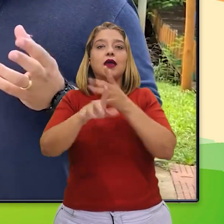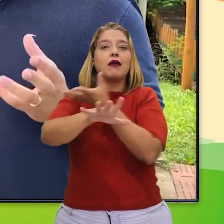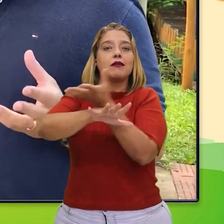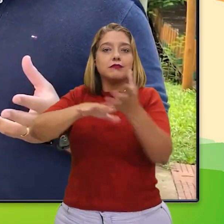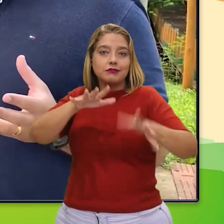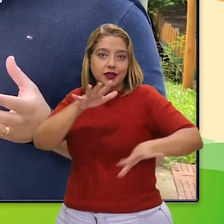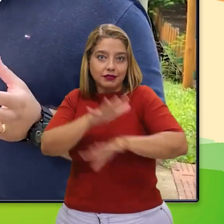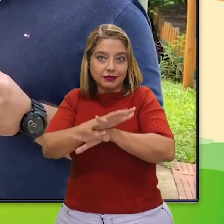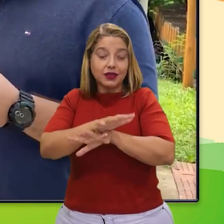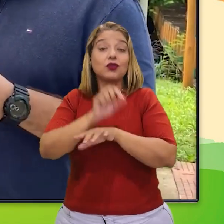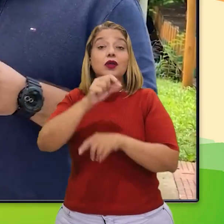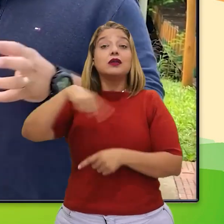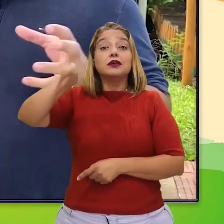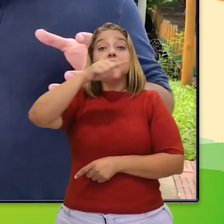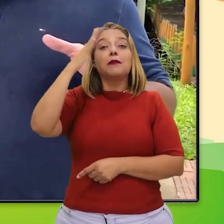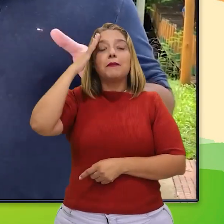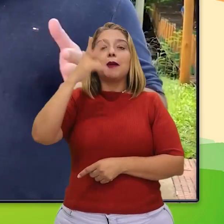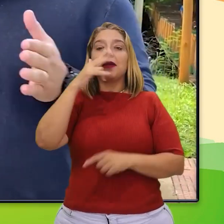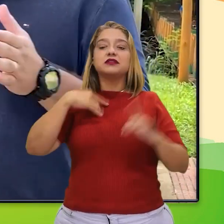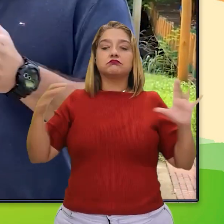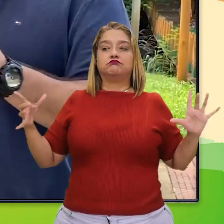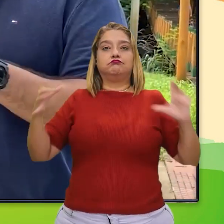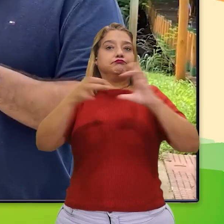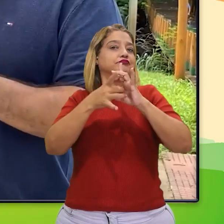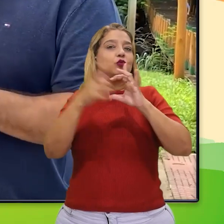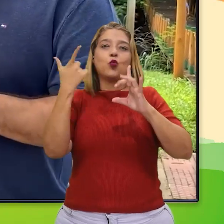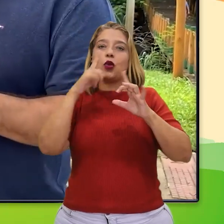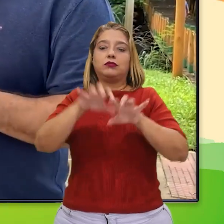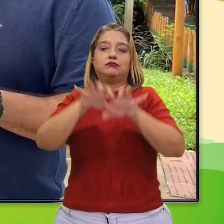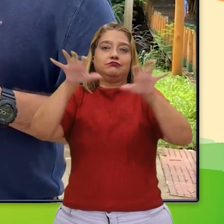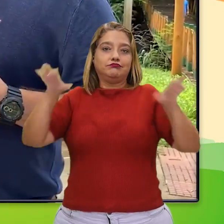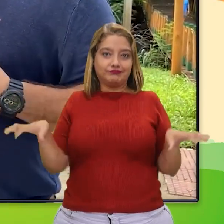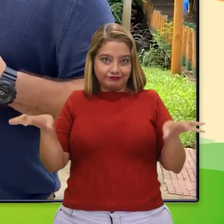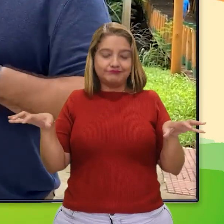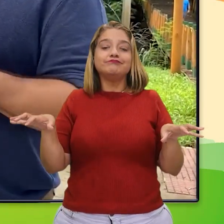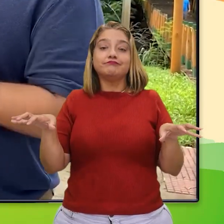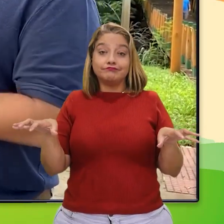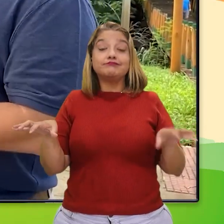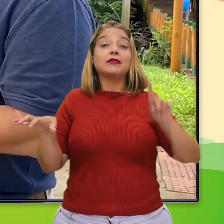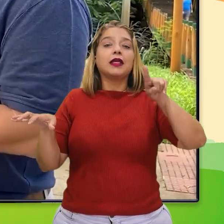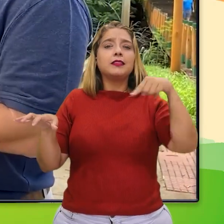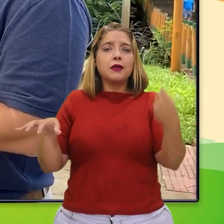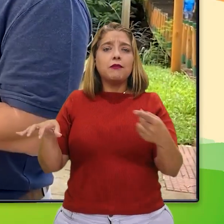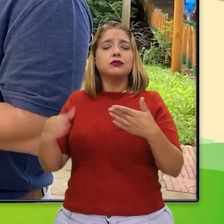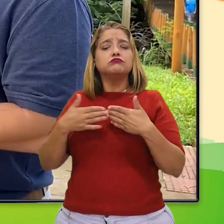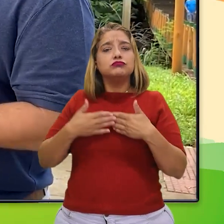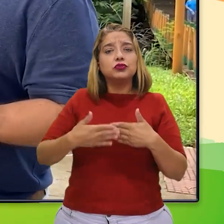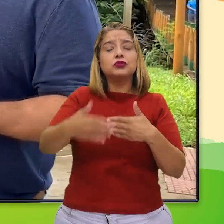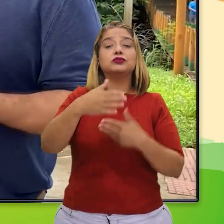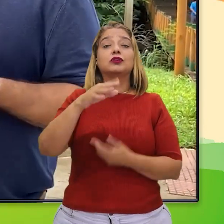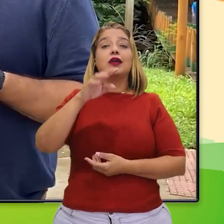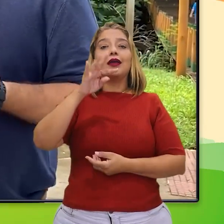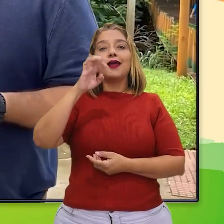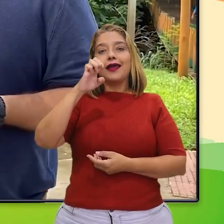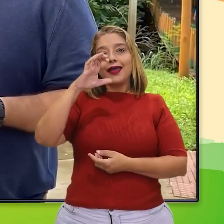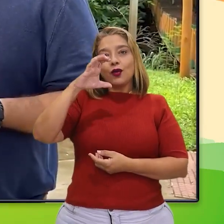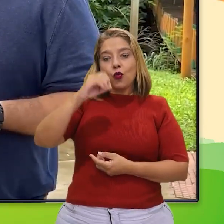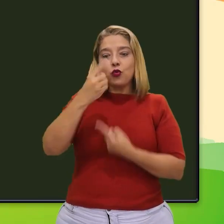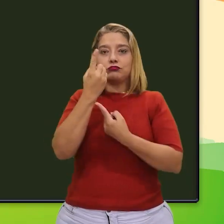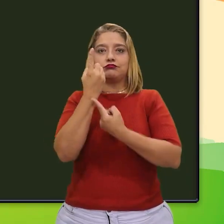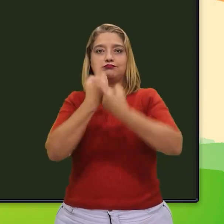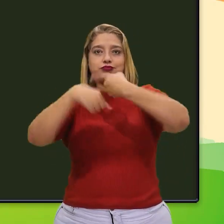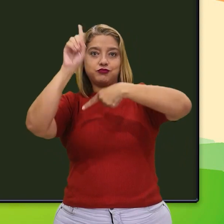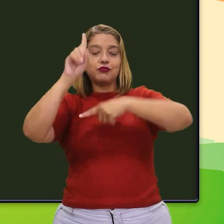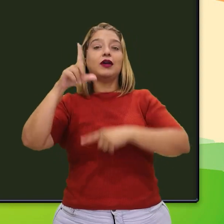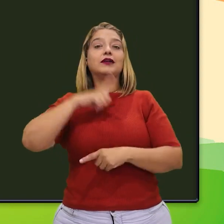porque se tinha uma ideia que as duas coisas não poderiam se convergir. Depois do termo ecodesenvolvimento, a gente tem o